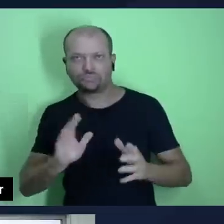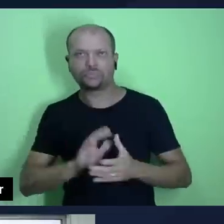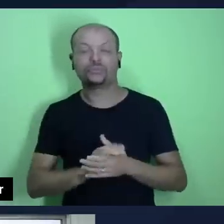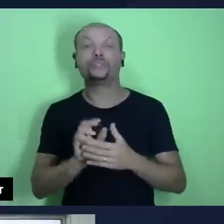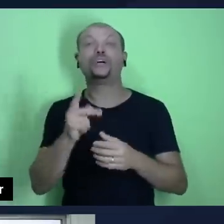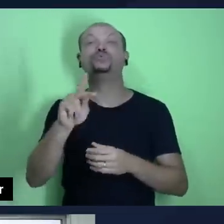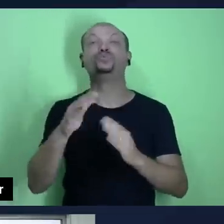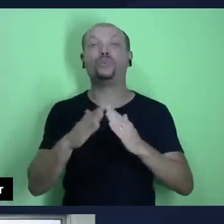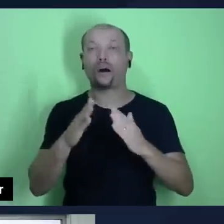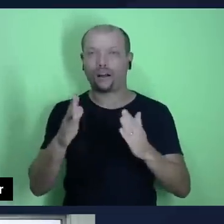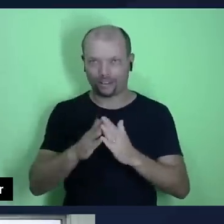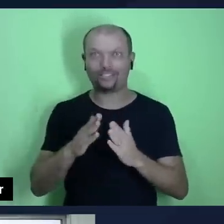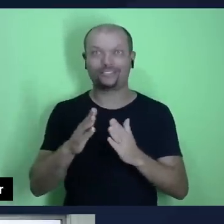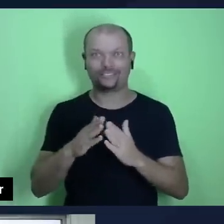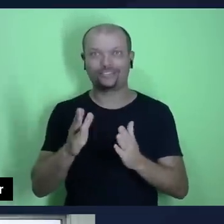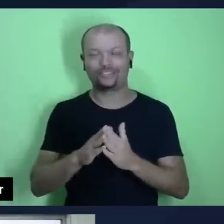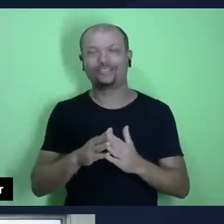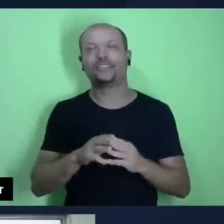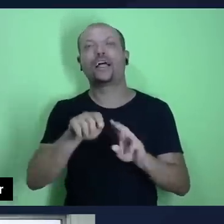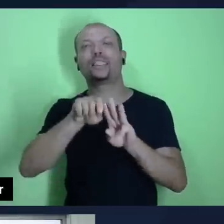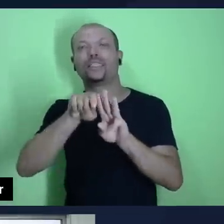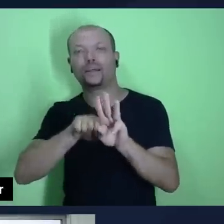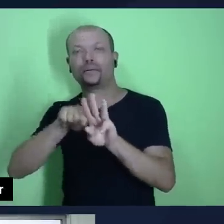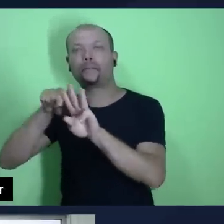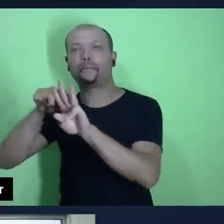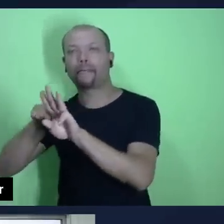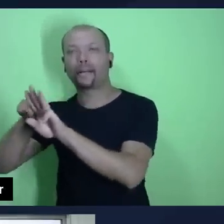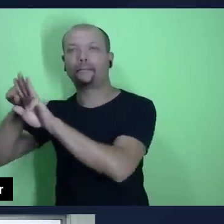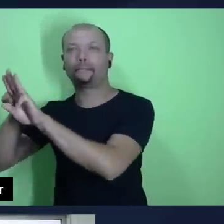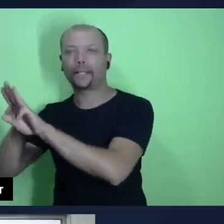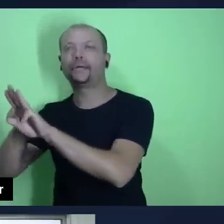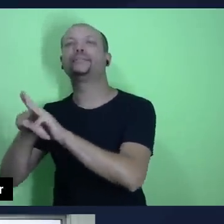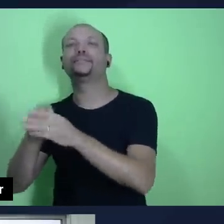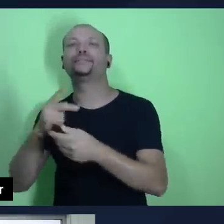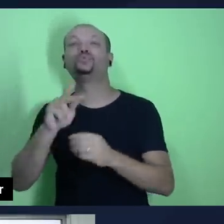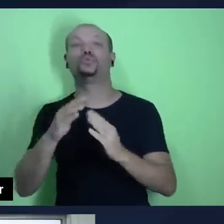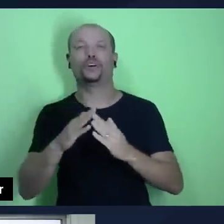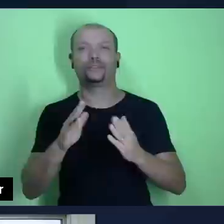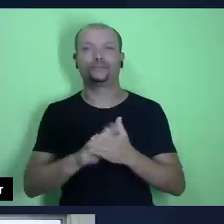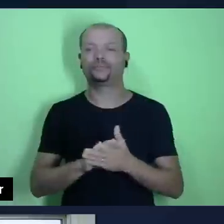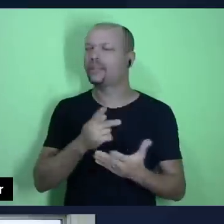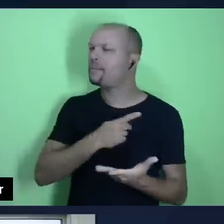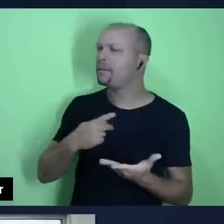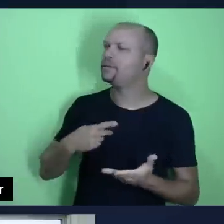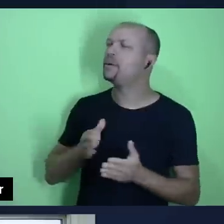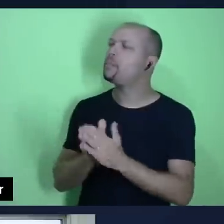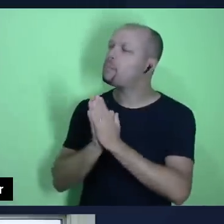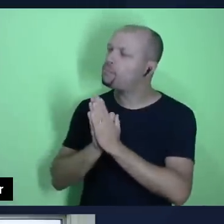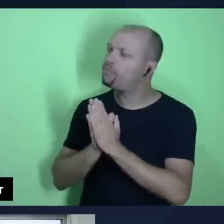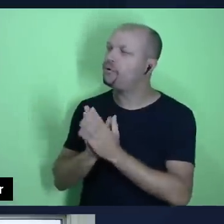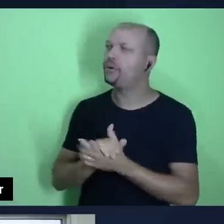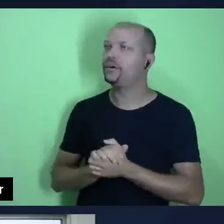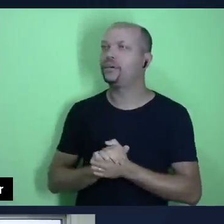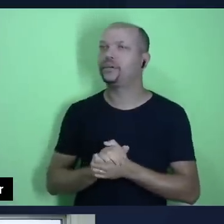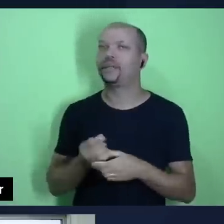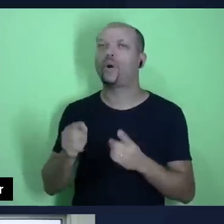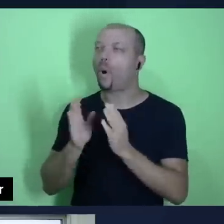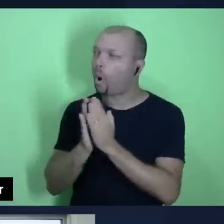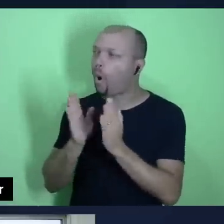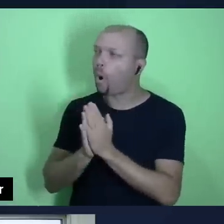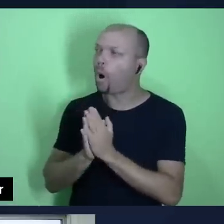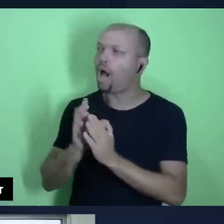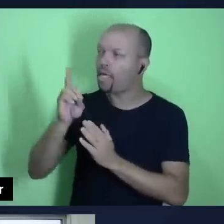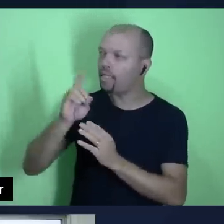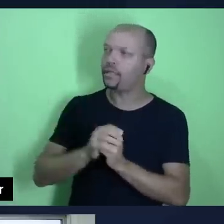sua casa a cada trimestre, pra você acompanhar conosco aqui. Pastor Esinaldo, por favor, levante uma prece a Deus, faça uma